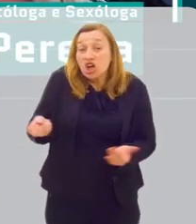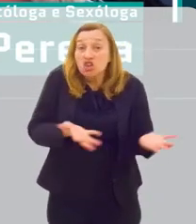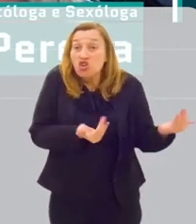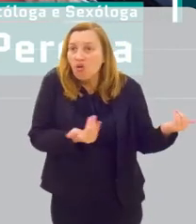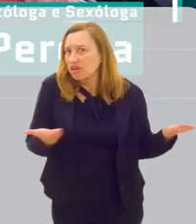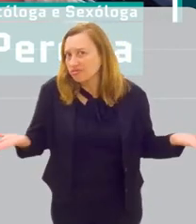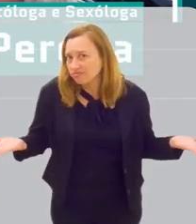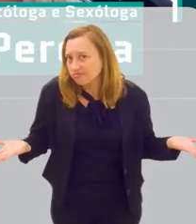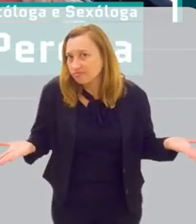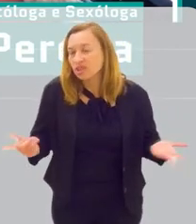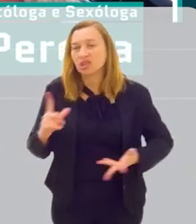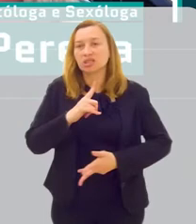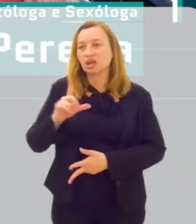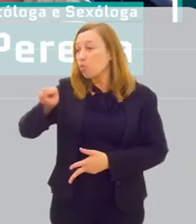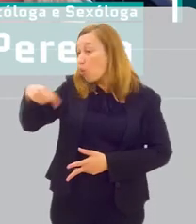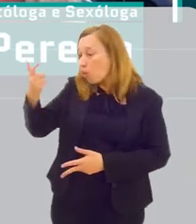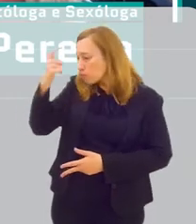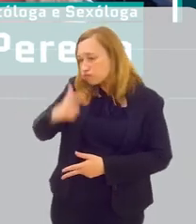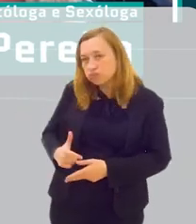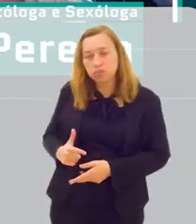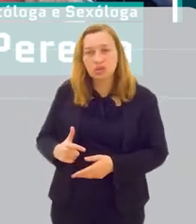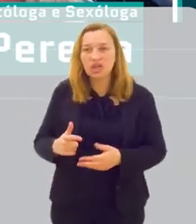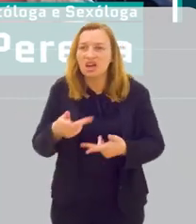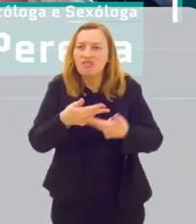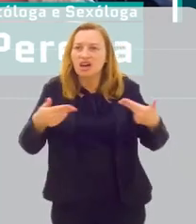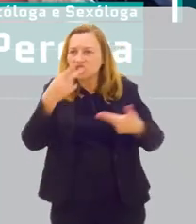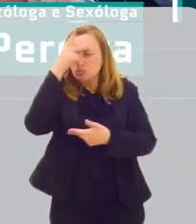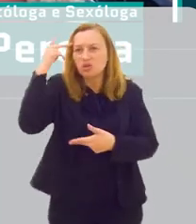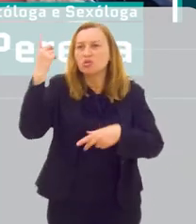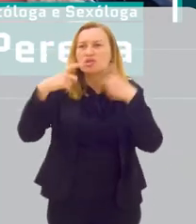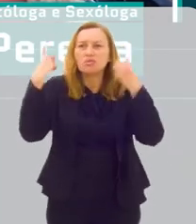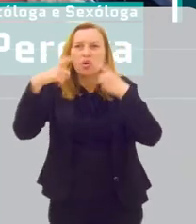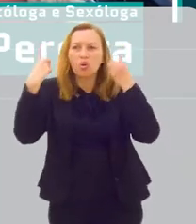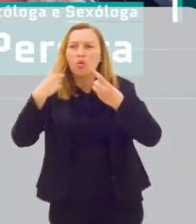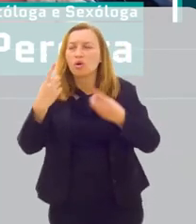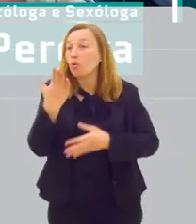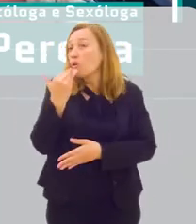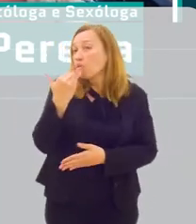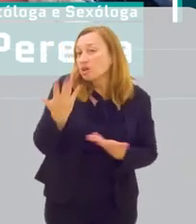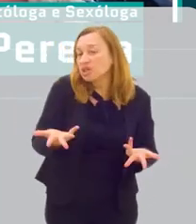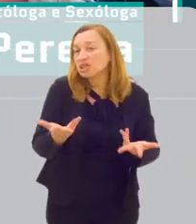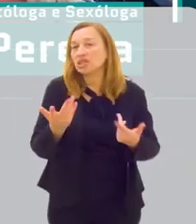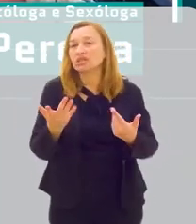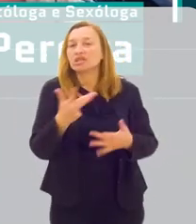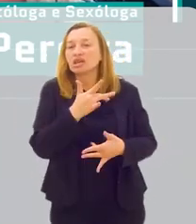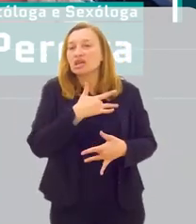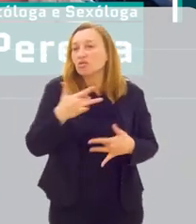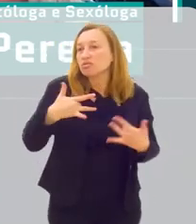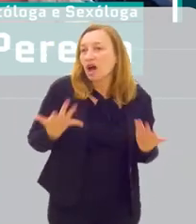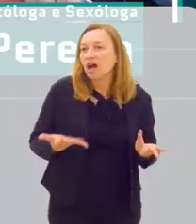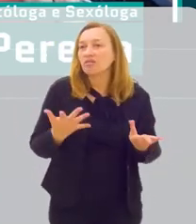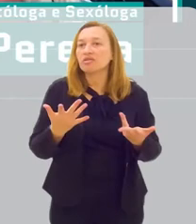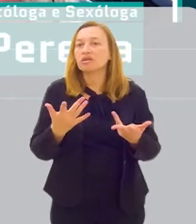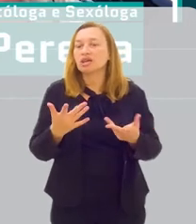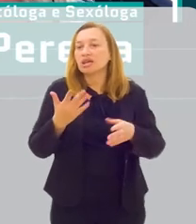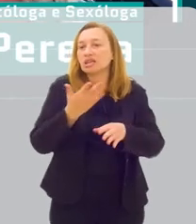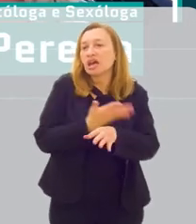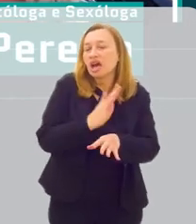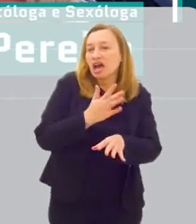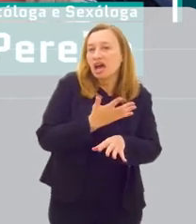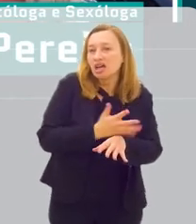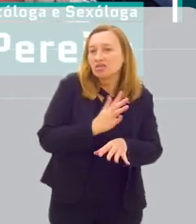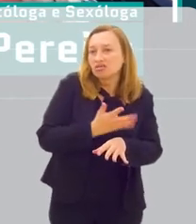jovem. Hoje nós temos um outro comportamento. Muitas pessoas se preocupam com a alimentação, ter uma alimentação saudável,